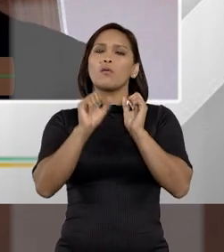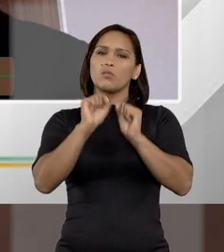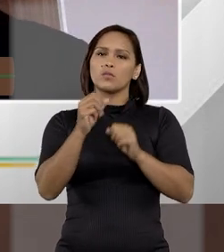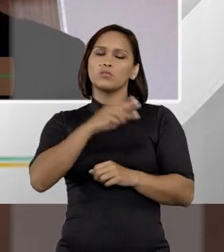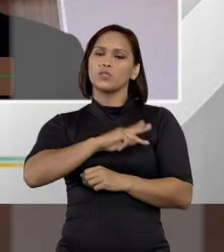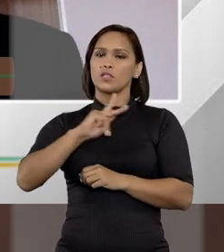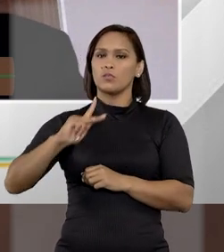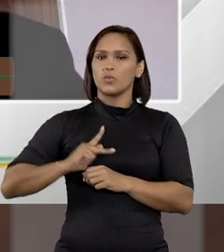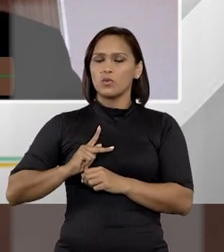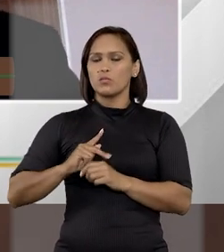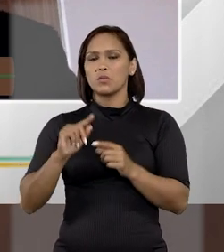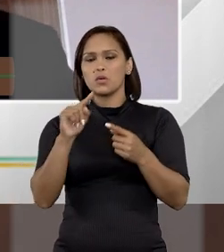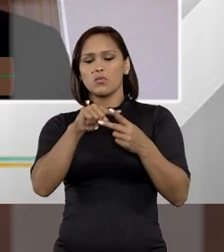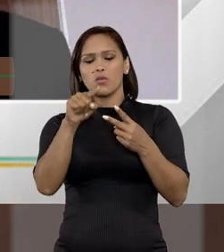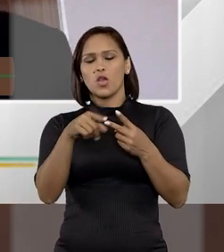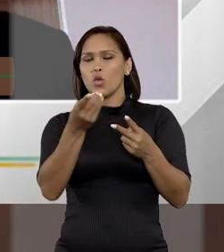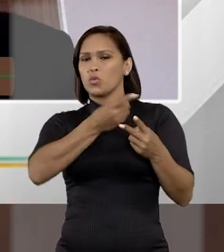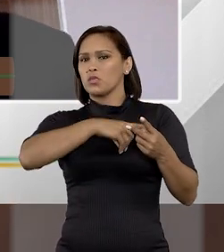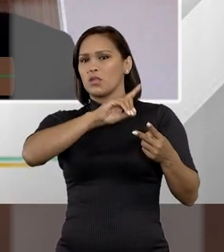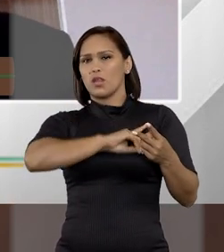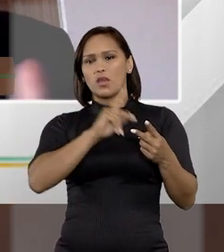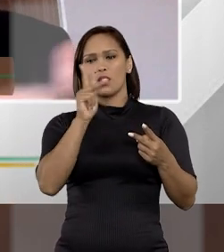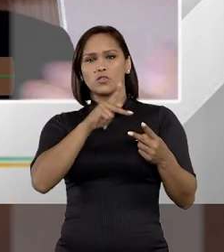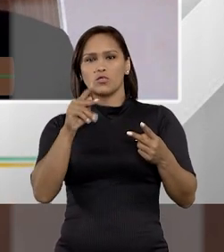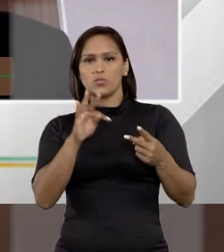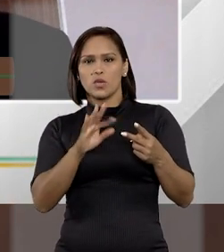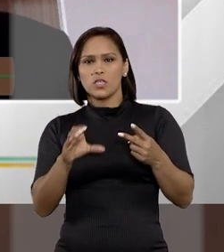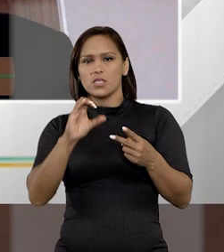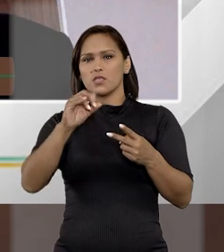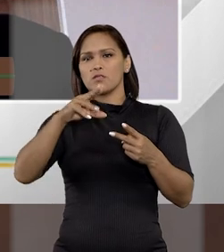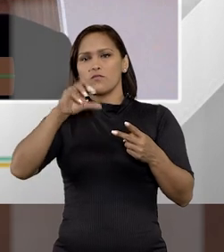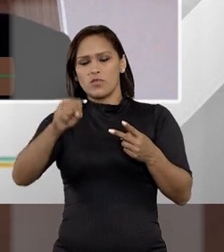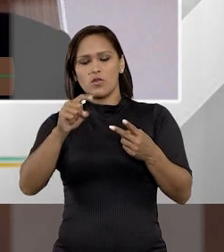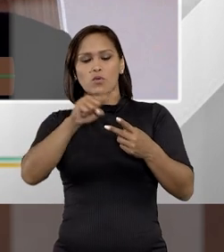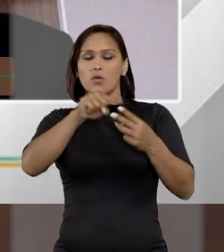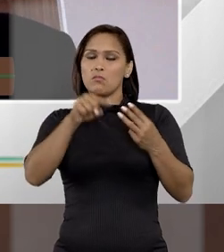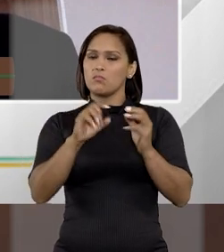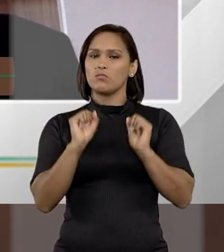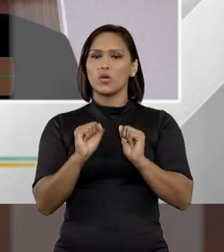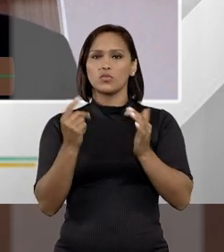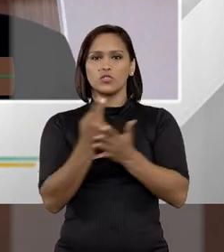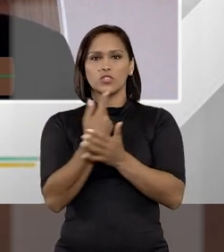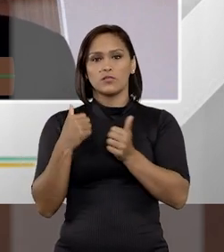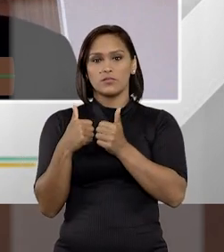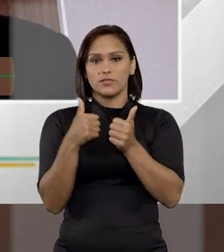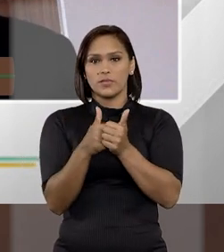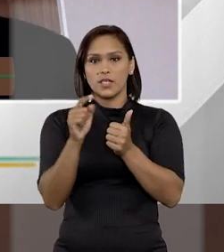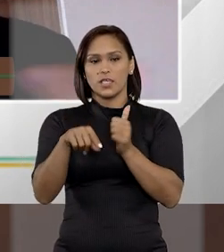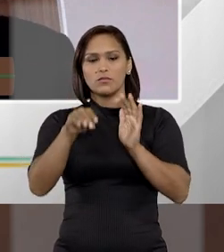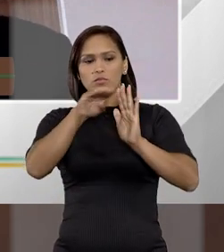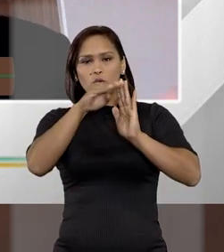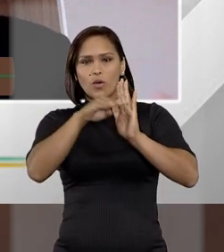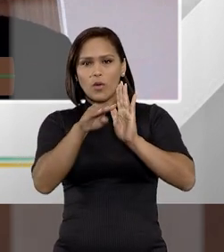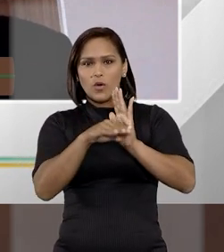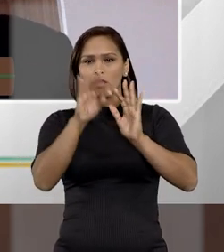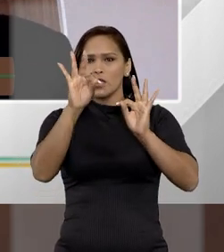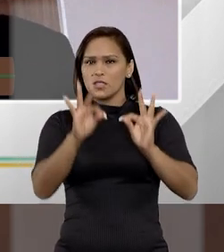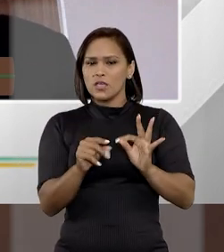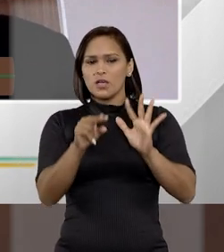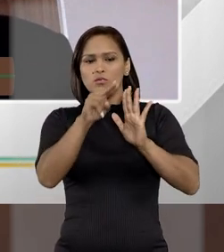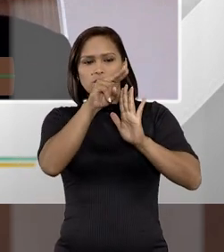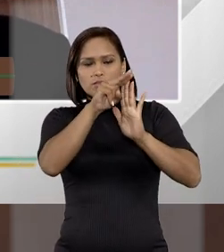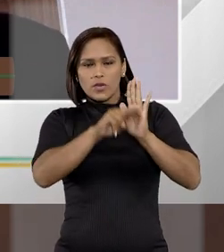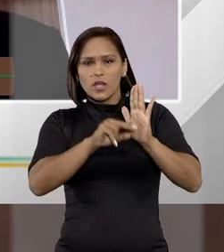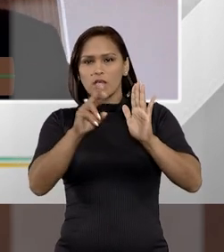aí o membro do Ministério Público, seja o delegado de polícia, civil ou federal, que naquelas diligências ou naquelas